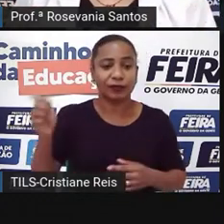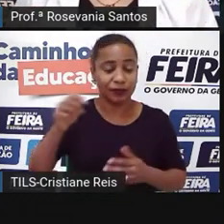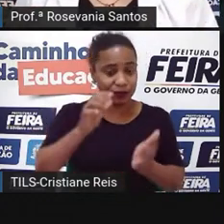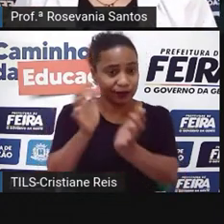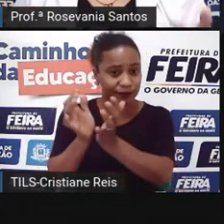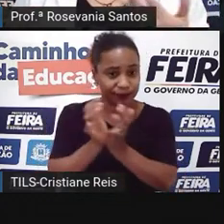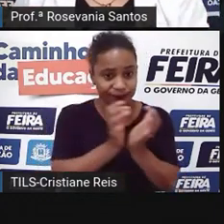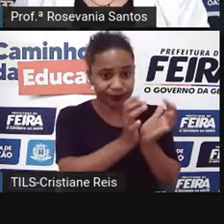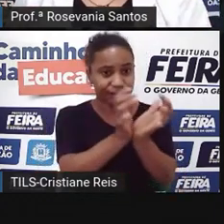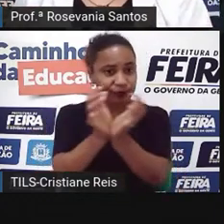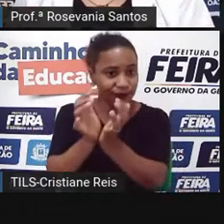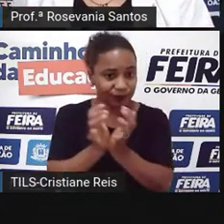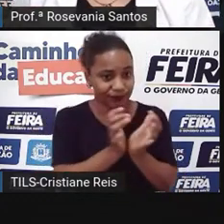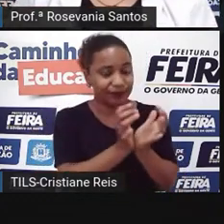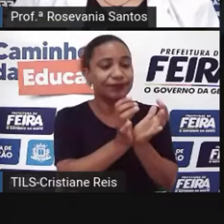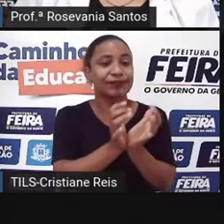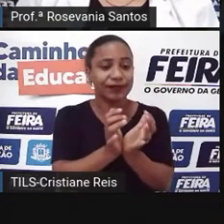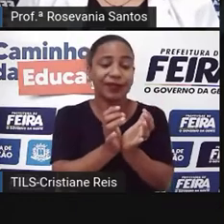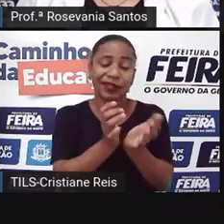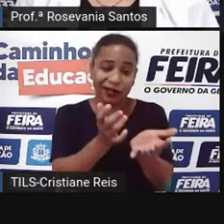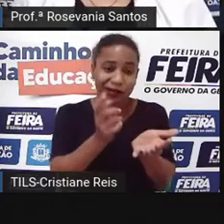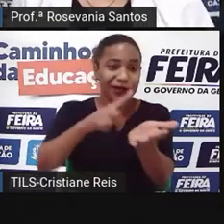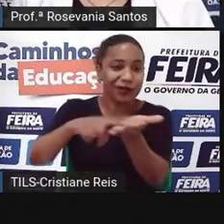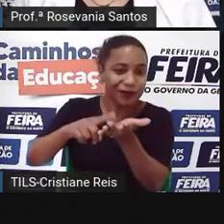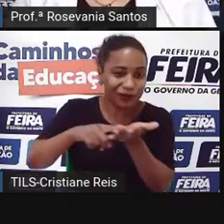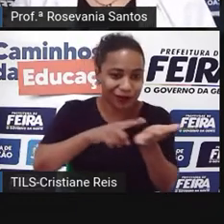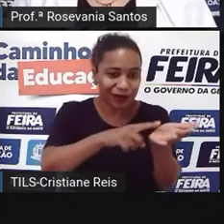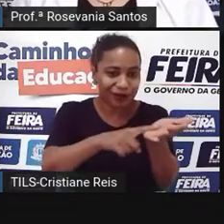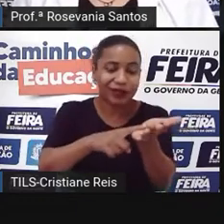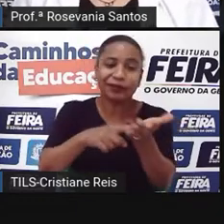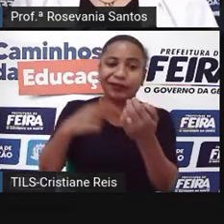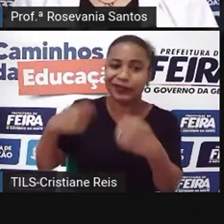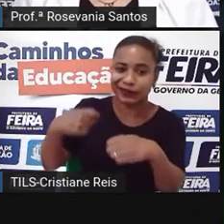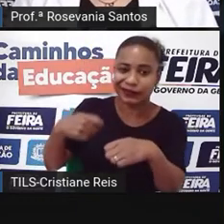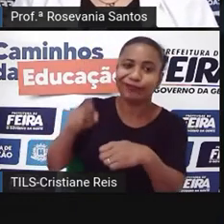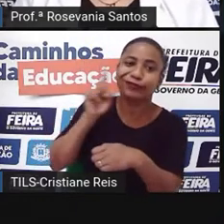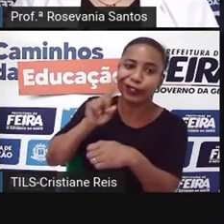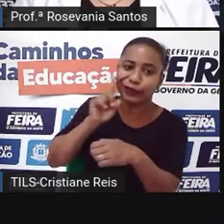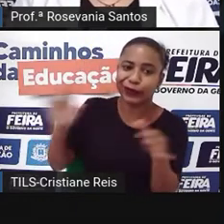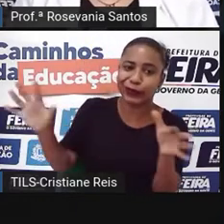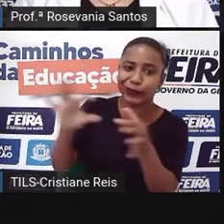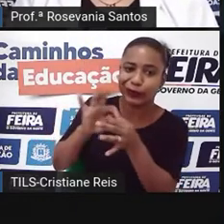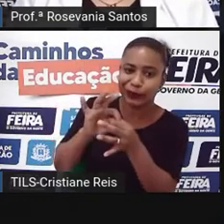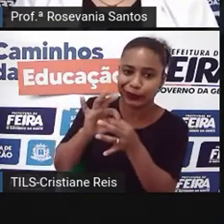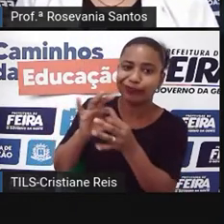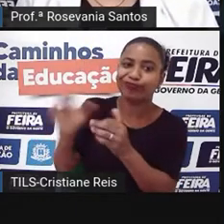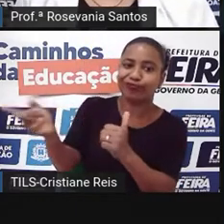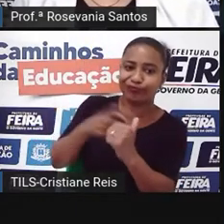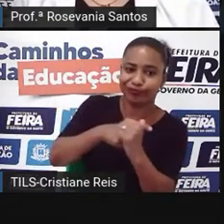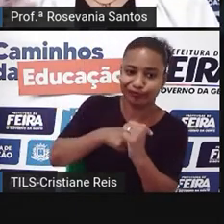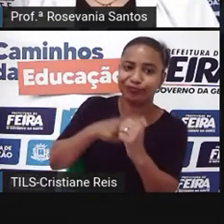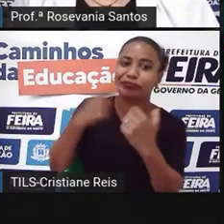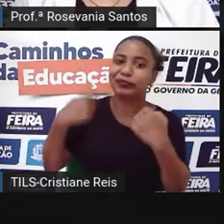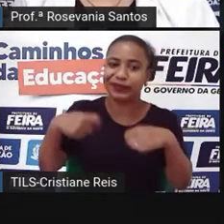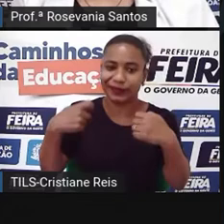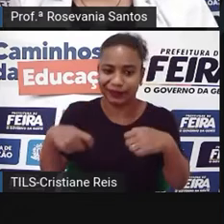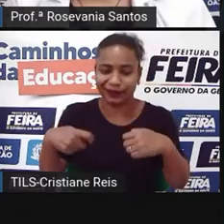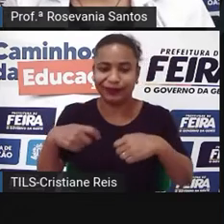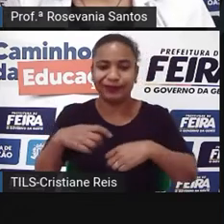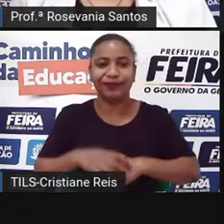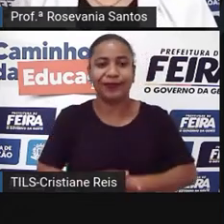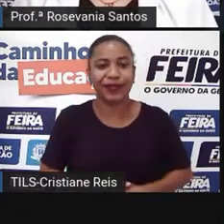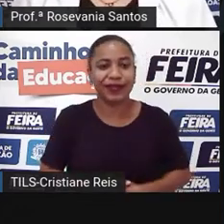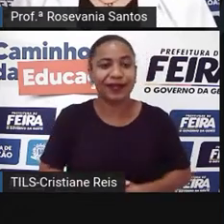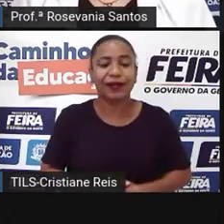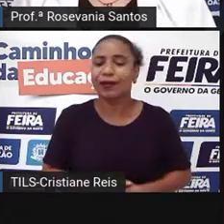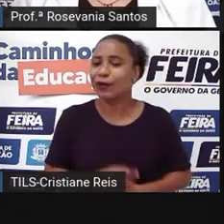tendo ciência disso, acaba aceitando, porque precisa, né, desse dinheiro para poder fazer sua economia movimentar. O outro país,